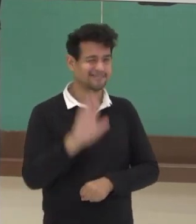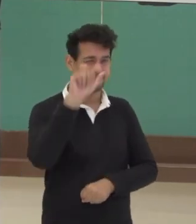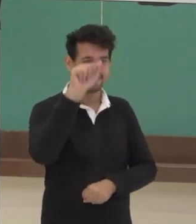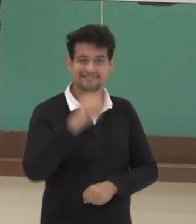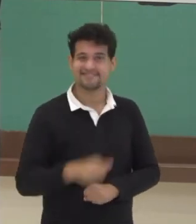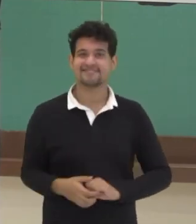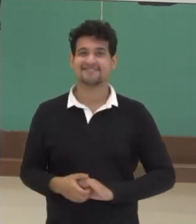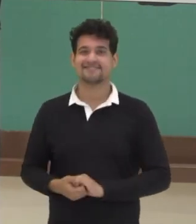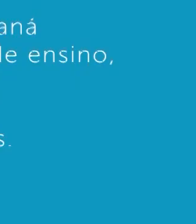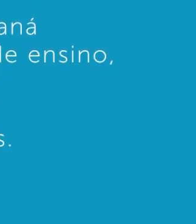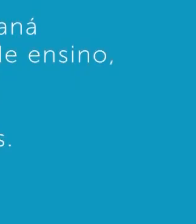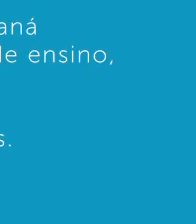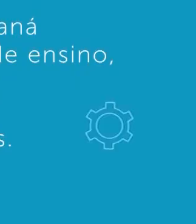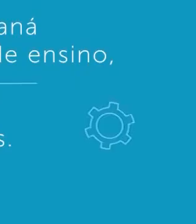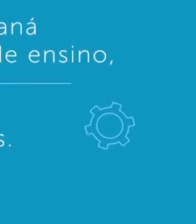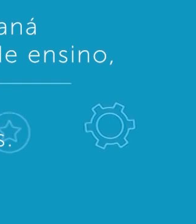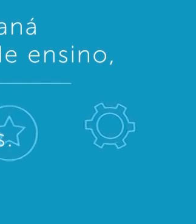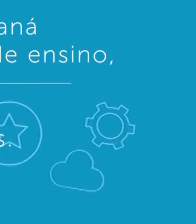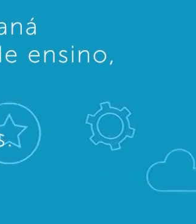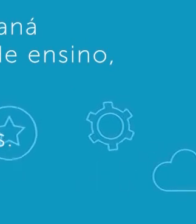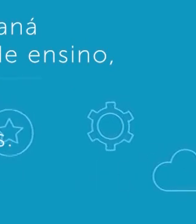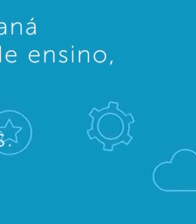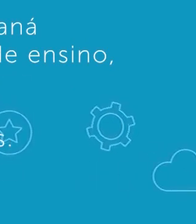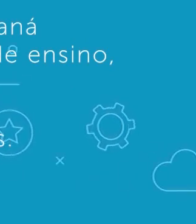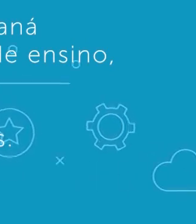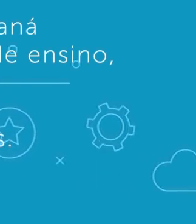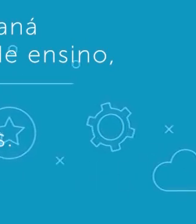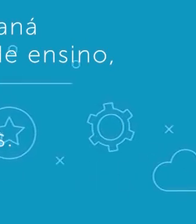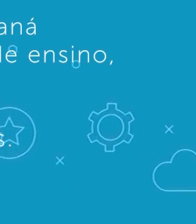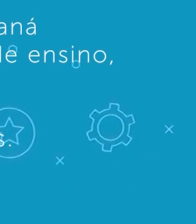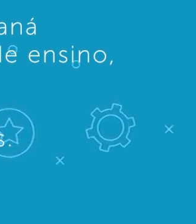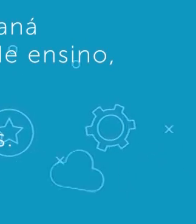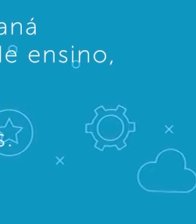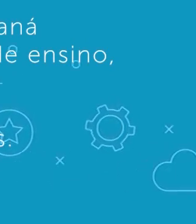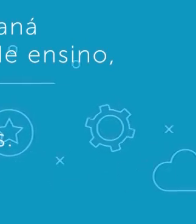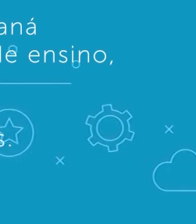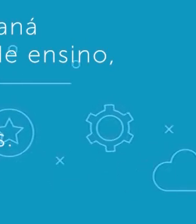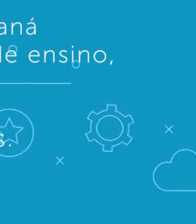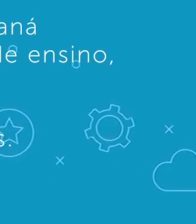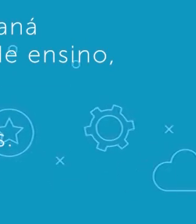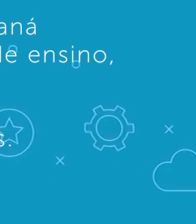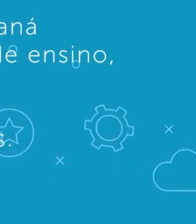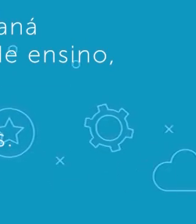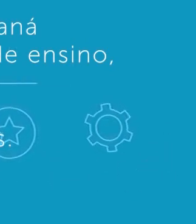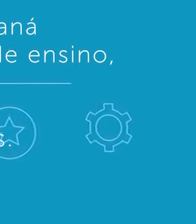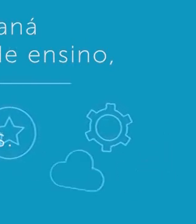e até breve. Tchau, tchau. Tchau, tchau.